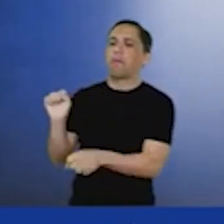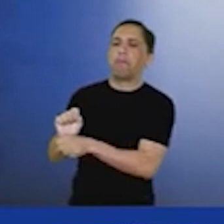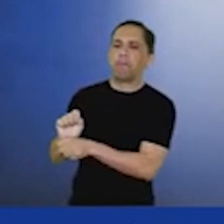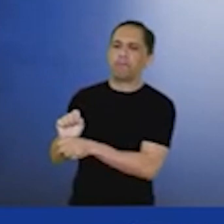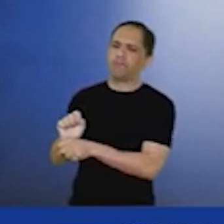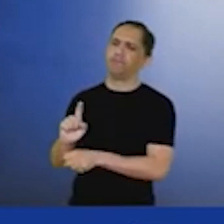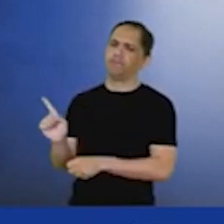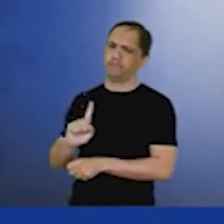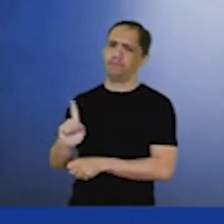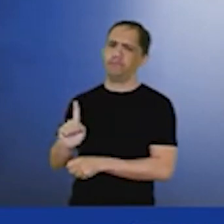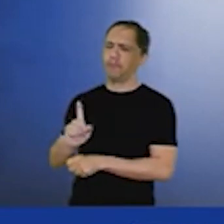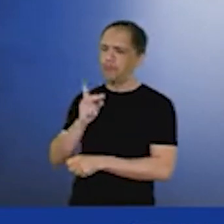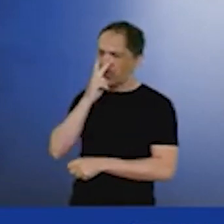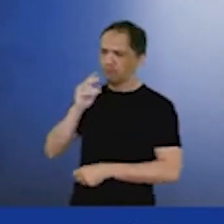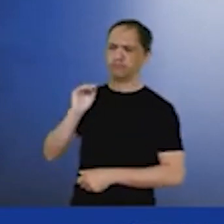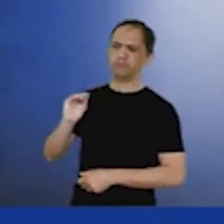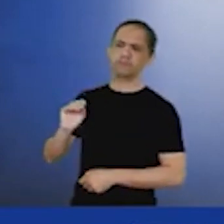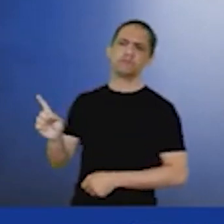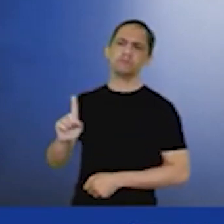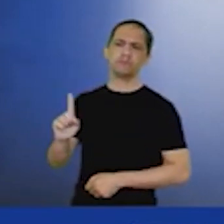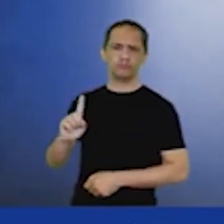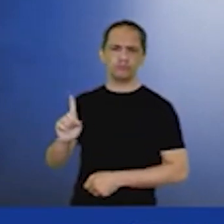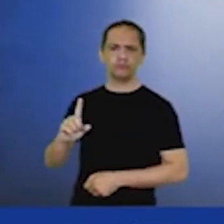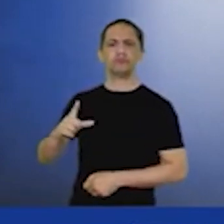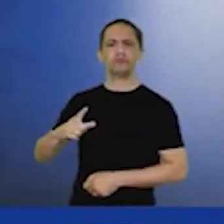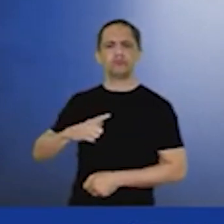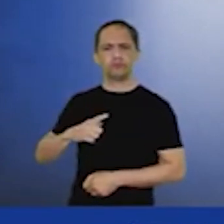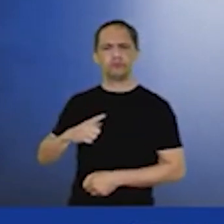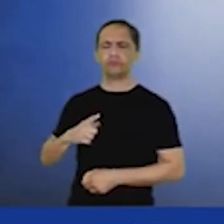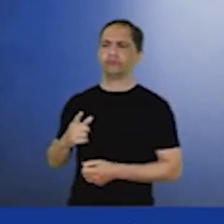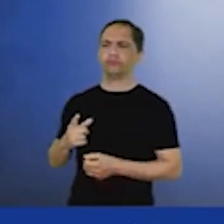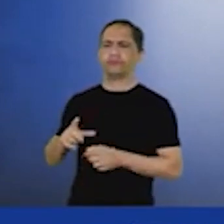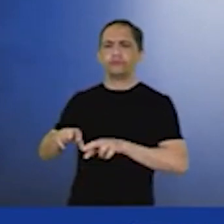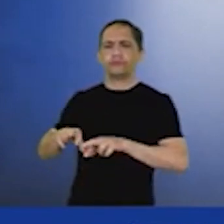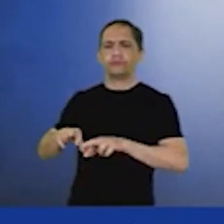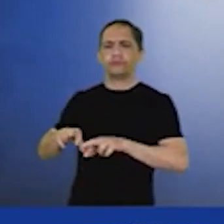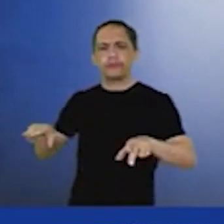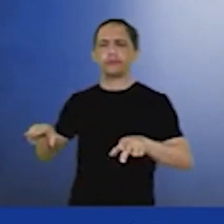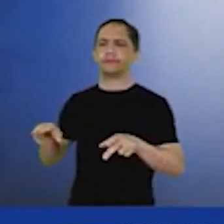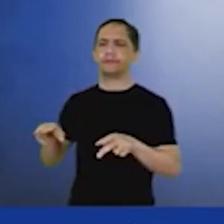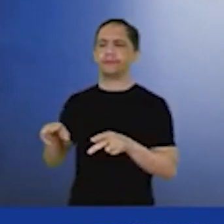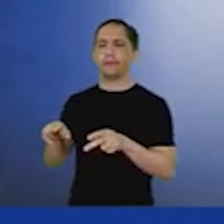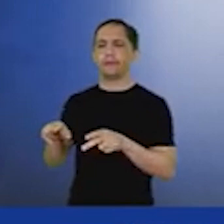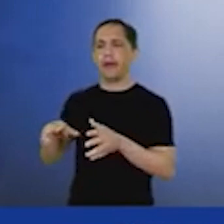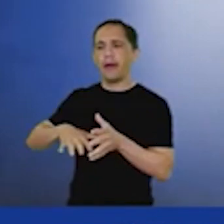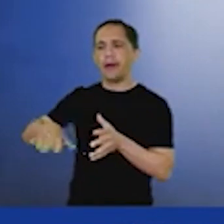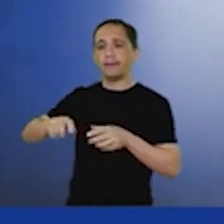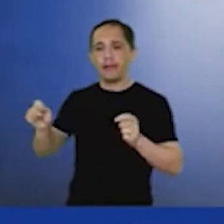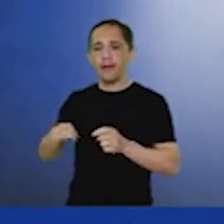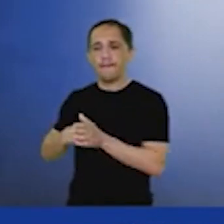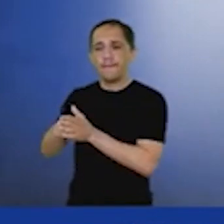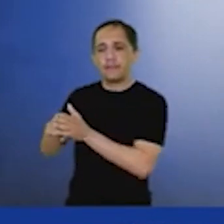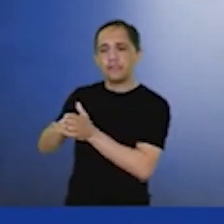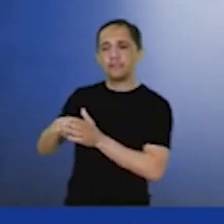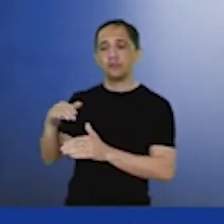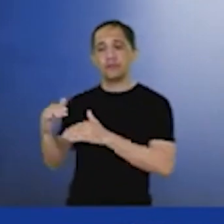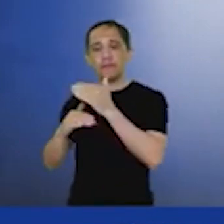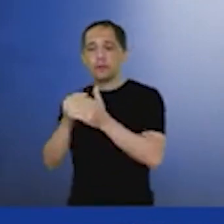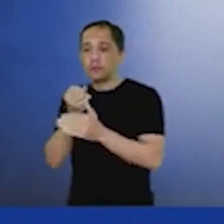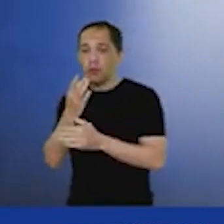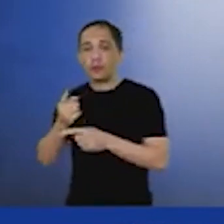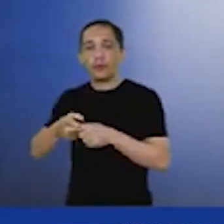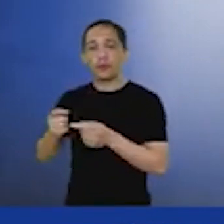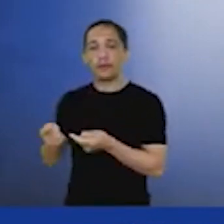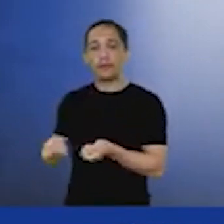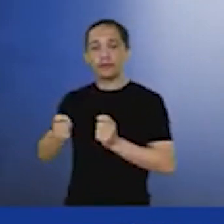hoje uma grande quantidade de recursos para pesquisa e desenvolvimento essa pesquisa e desenvolvimento ela gera conhecimento que